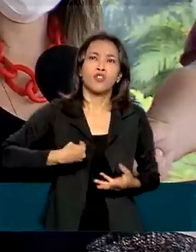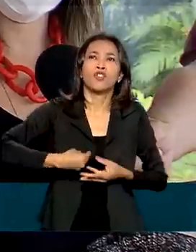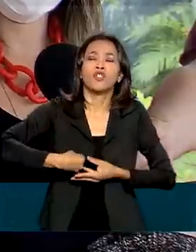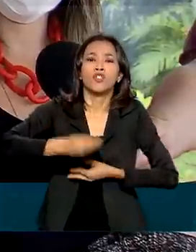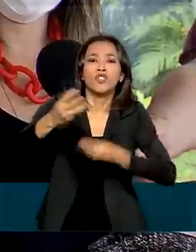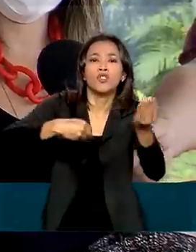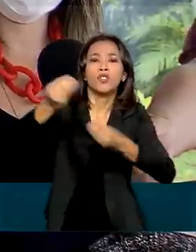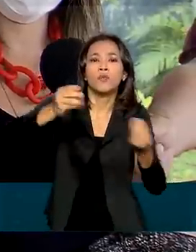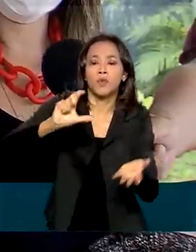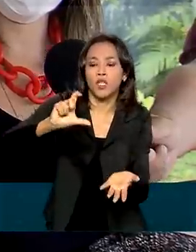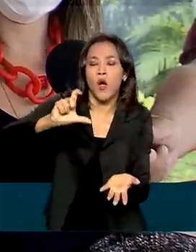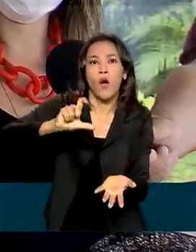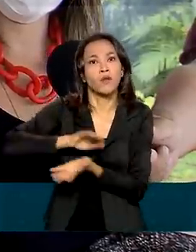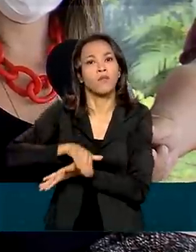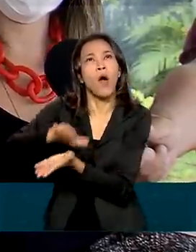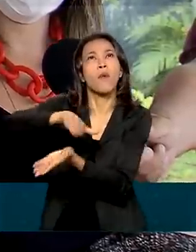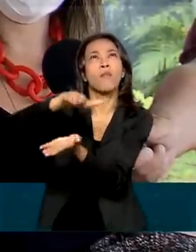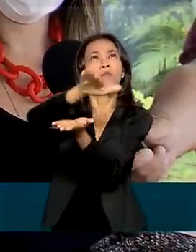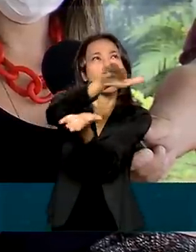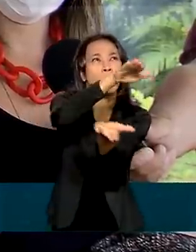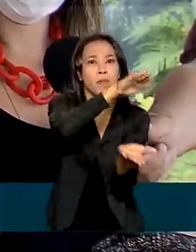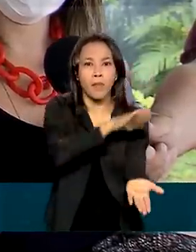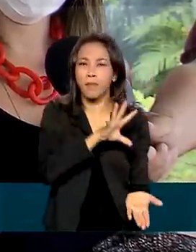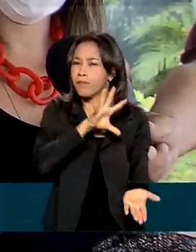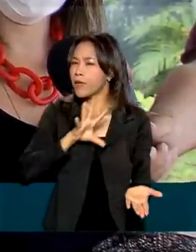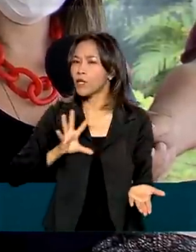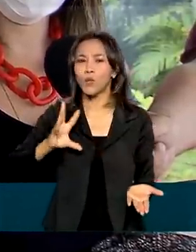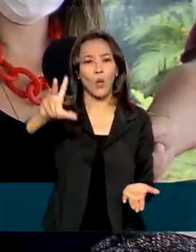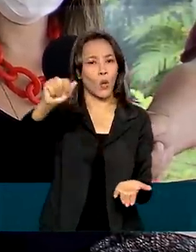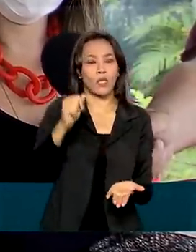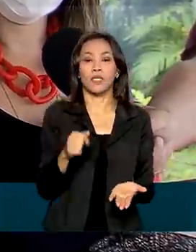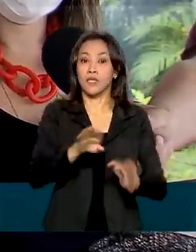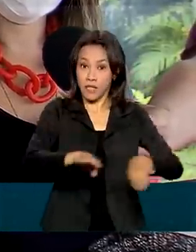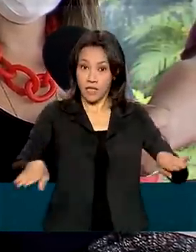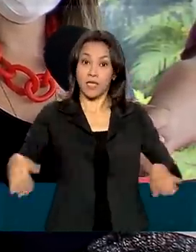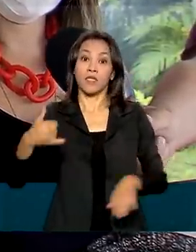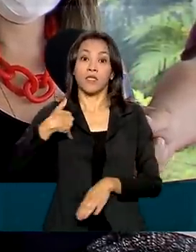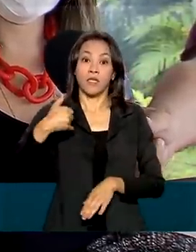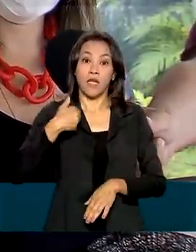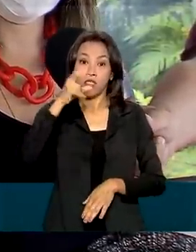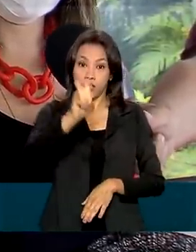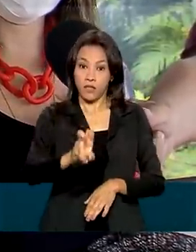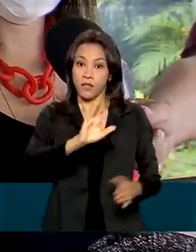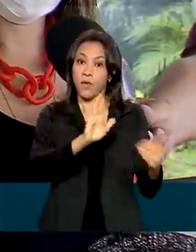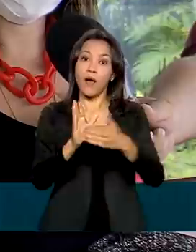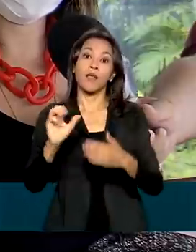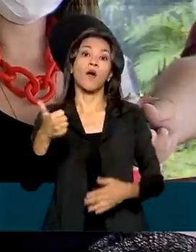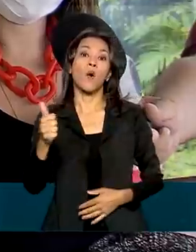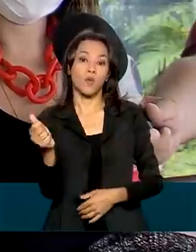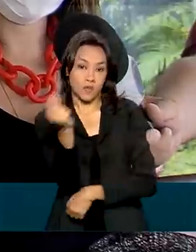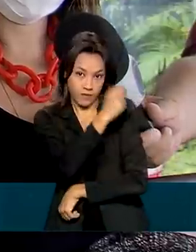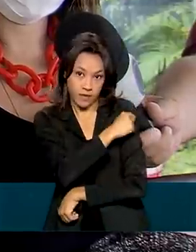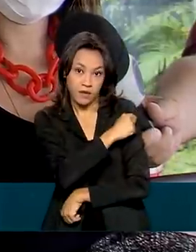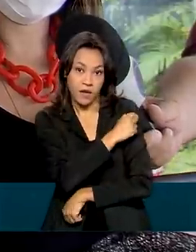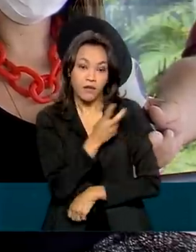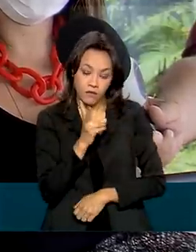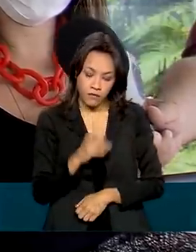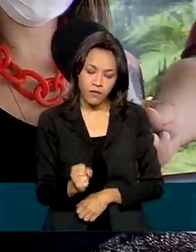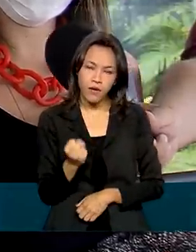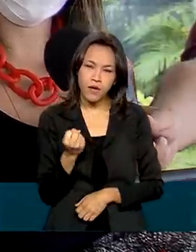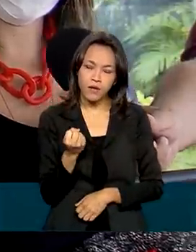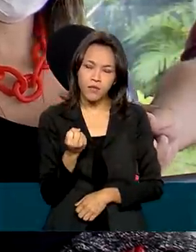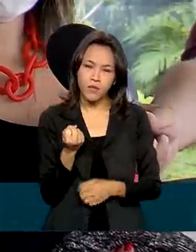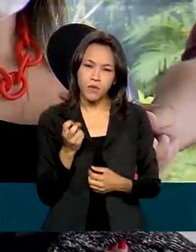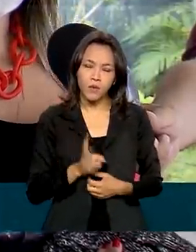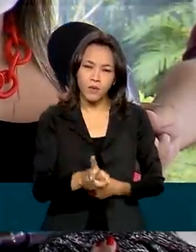para vacinar todas as crianças de 5 a 11 anos. Enfim, vamos continuar trabalhando